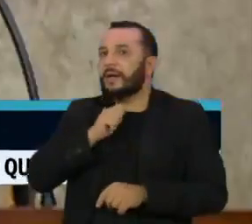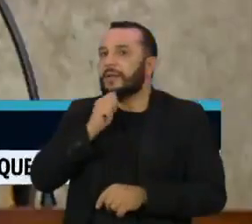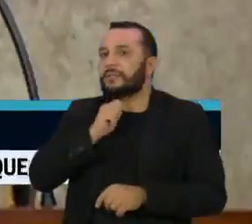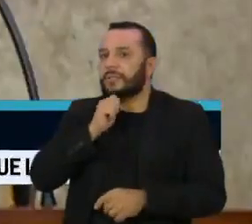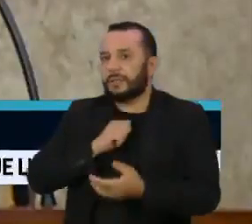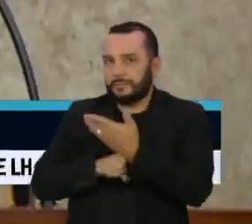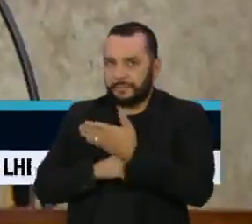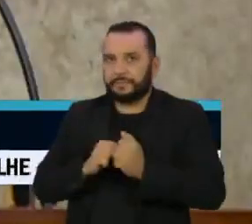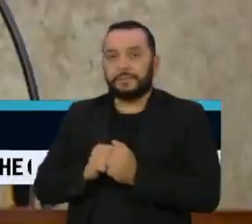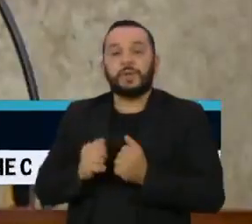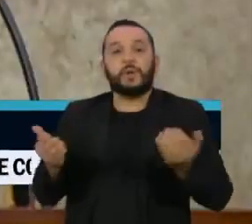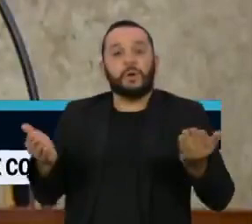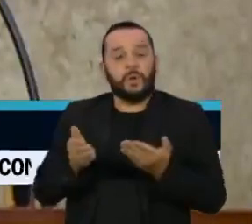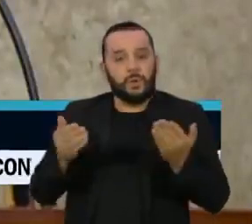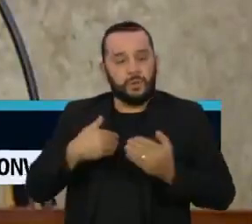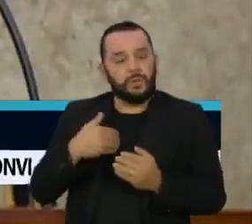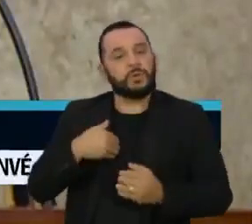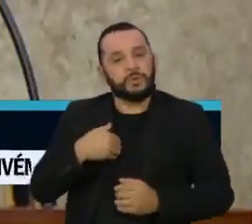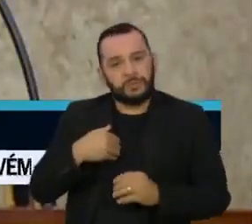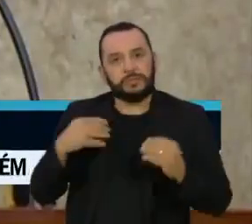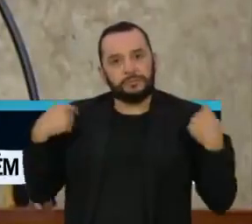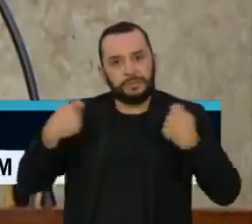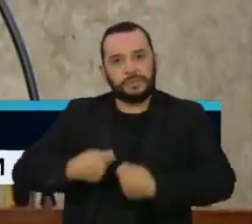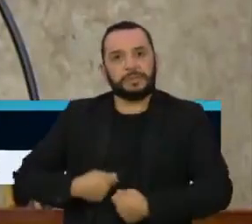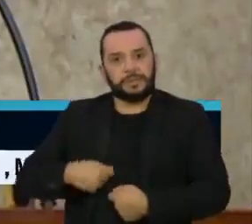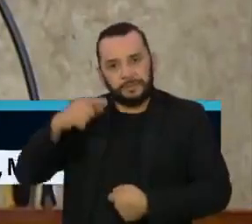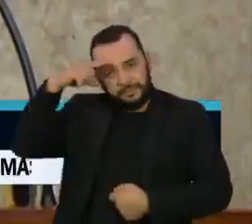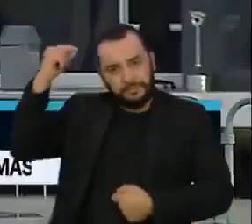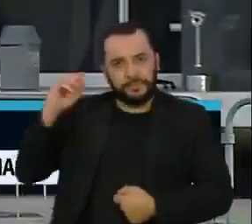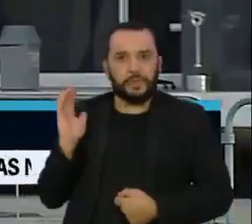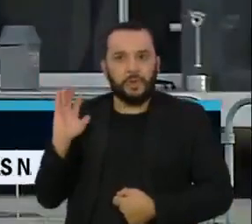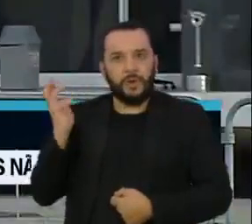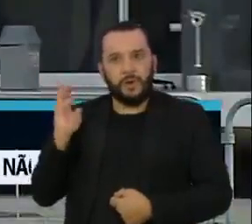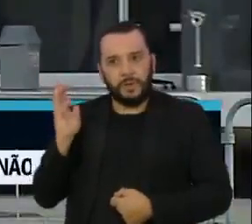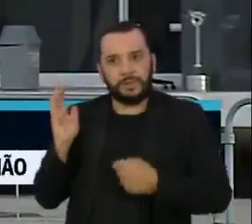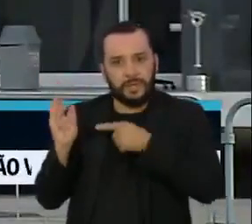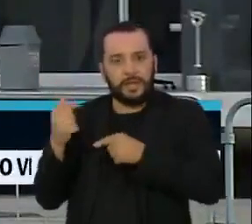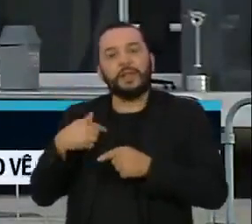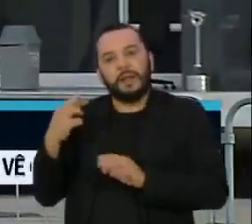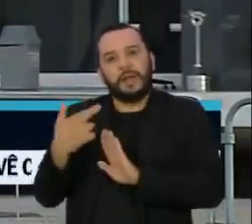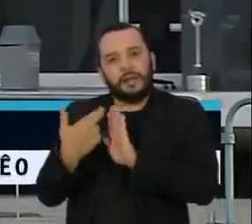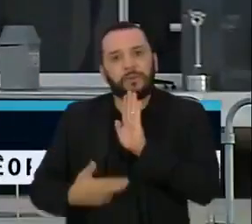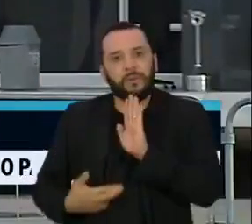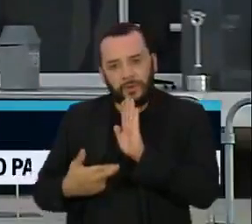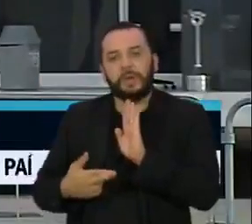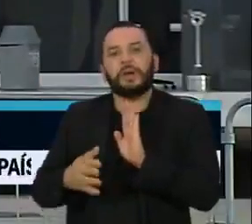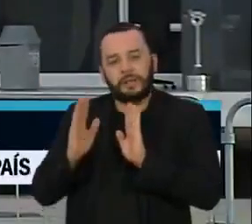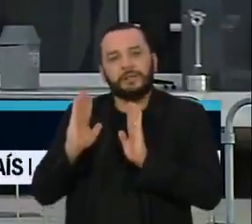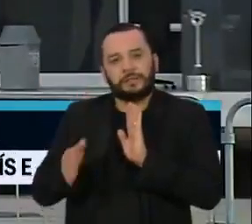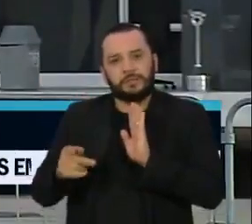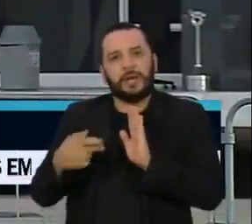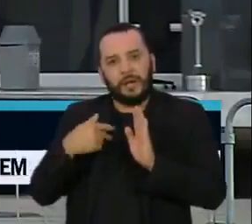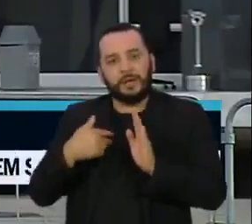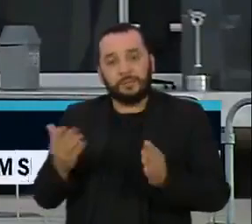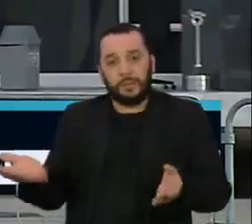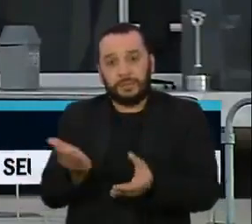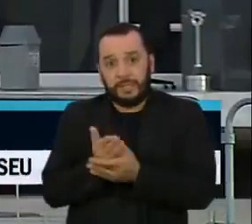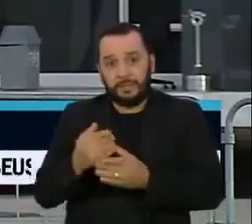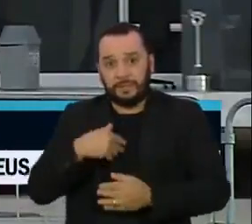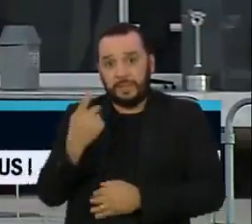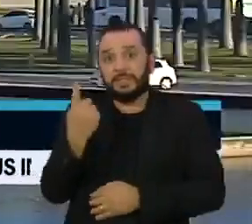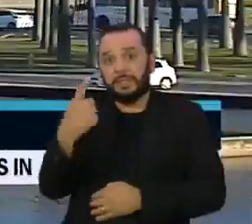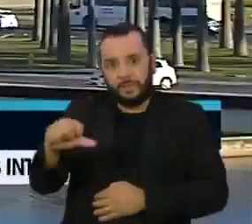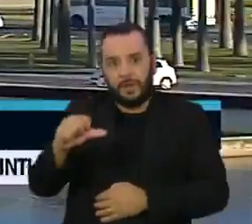Yamarino. Hoje, a ministra do Supremo Tribunal Federal, Rosa Weber, foi sorteada a relatora da ação apresentada à Corte por 19